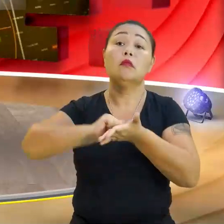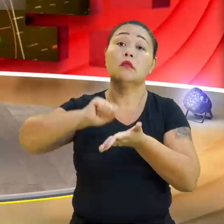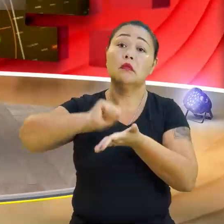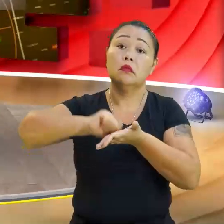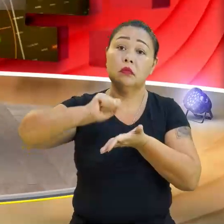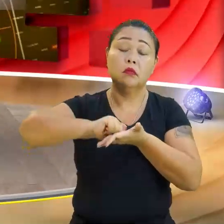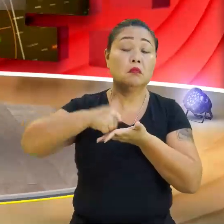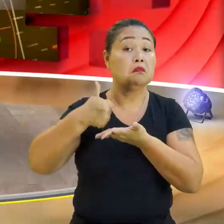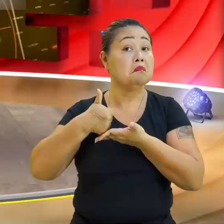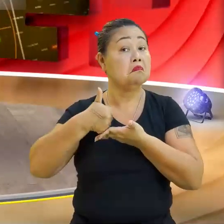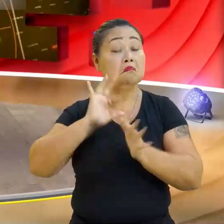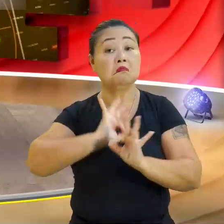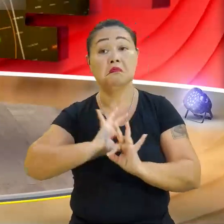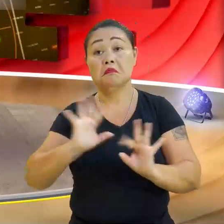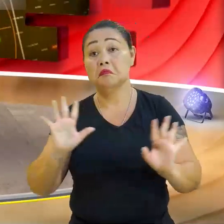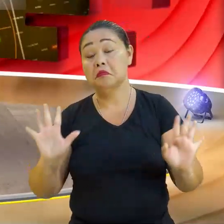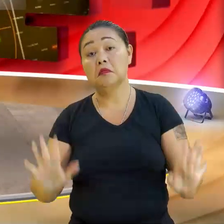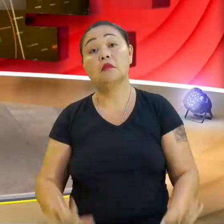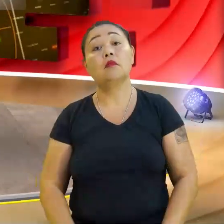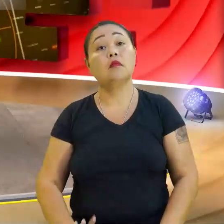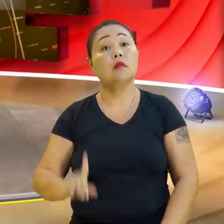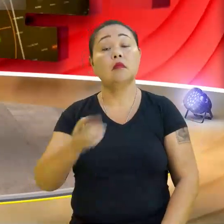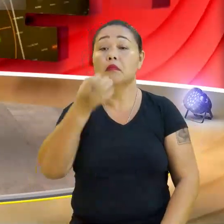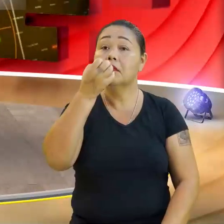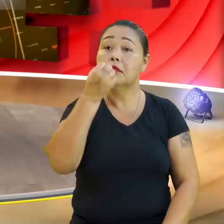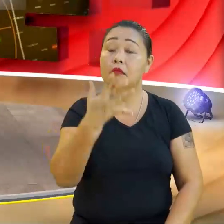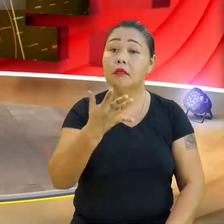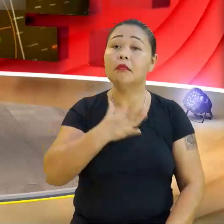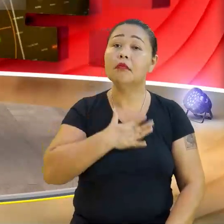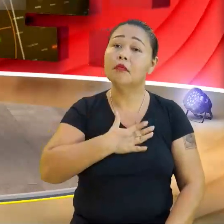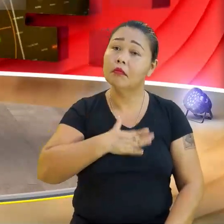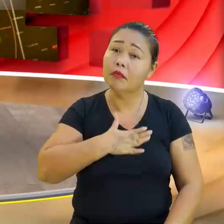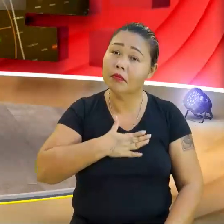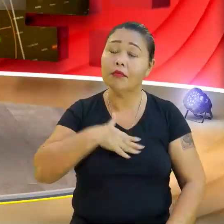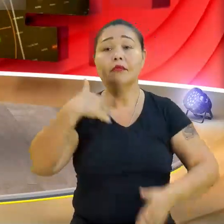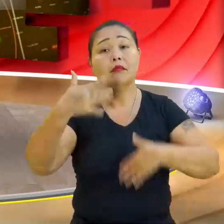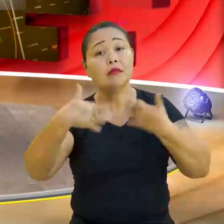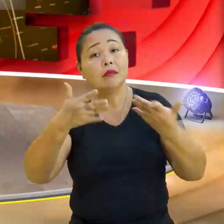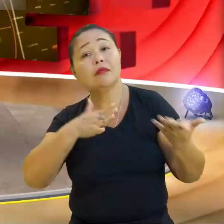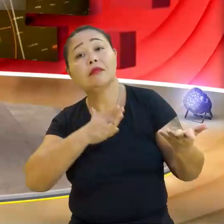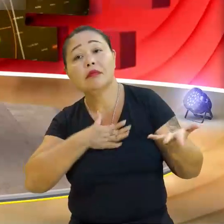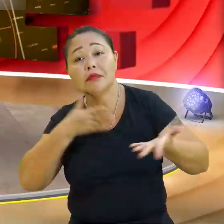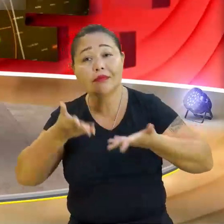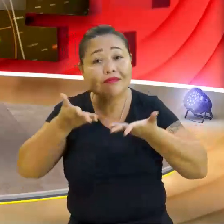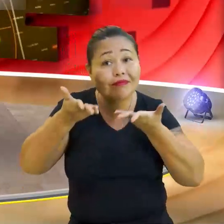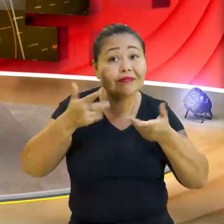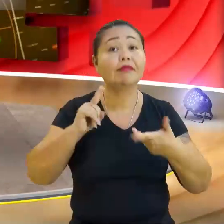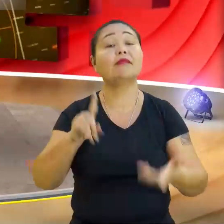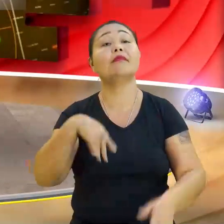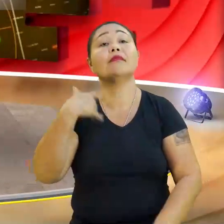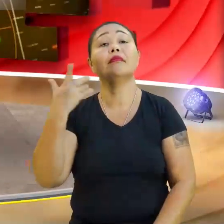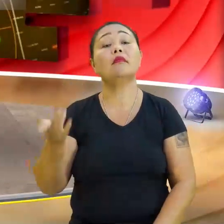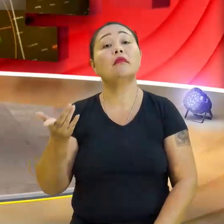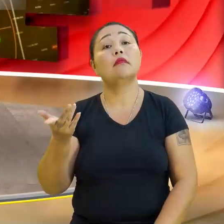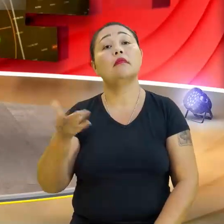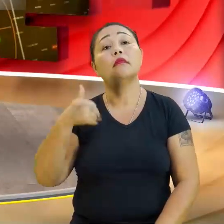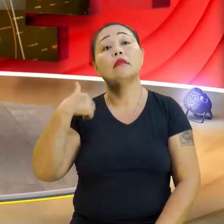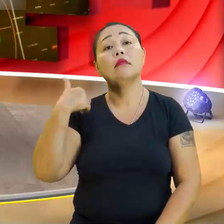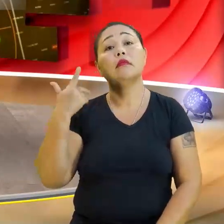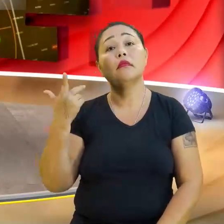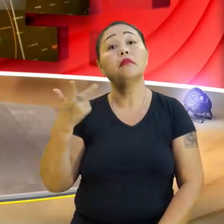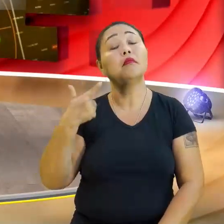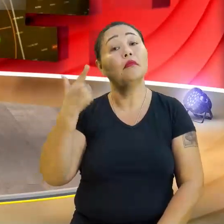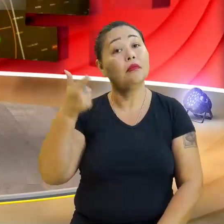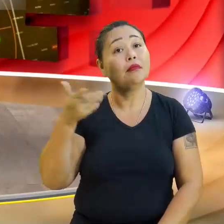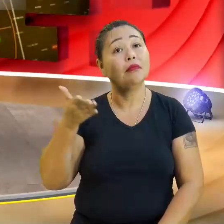Filé. Filé, né? Só de boa. Tá tranquilo, tá favorável. Tá tranquilo, tá favorável. Então, agora... Tá bom.